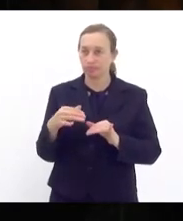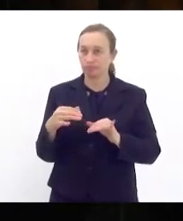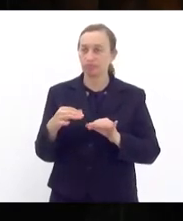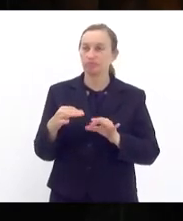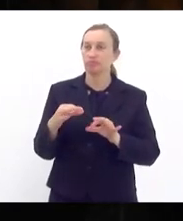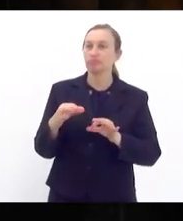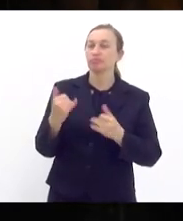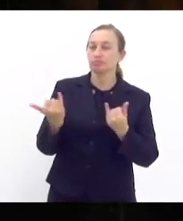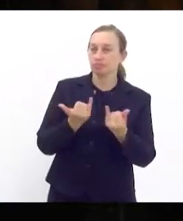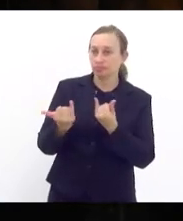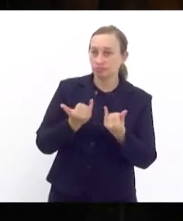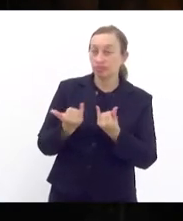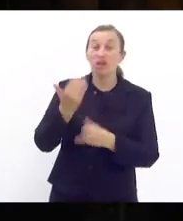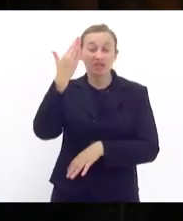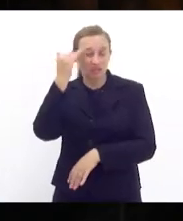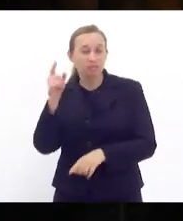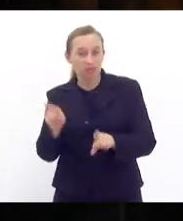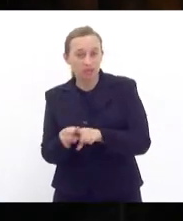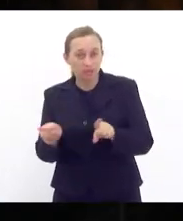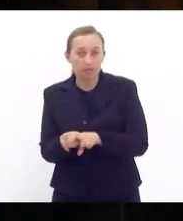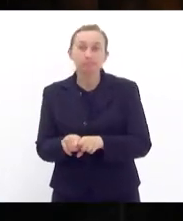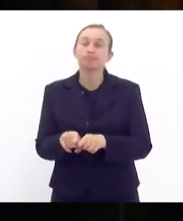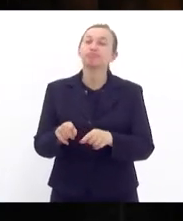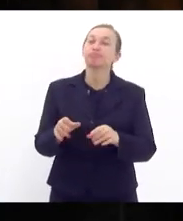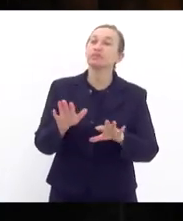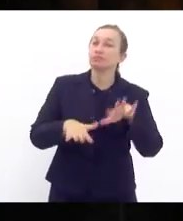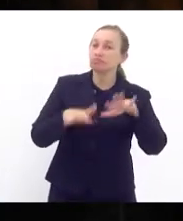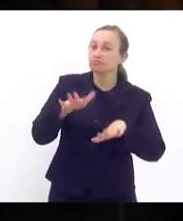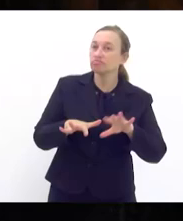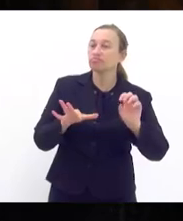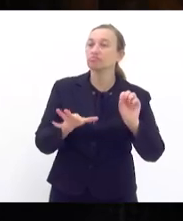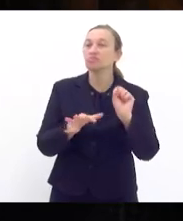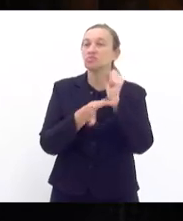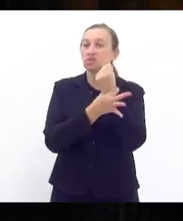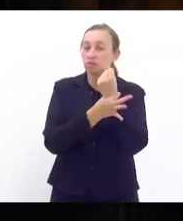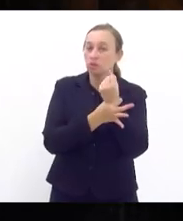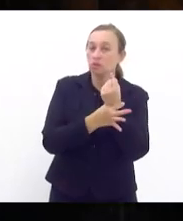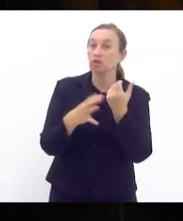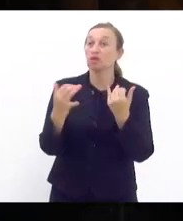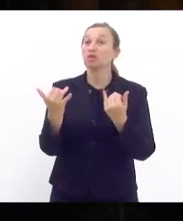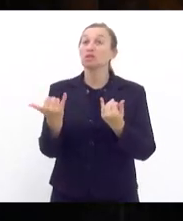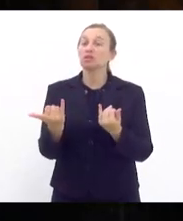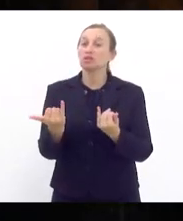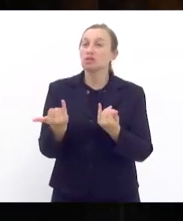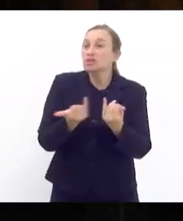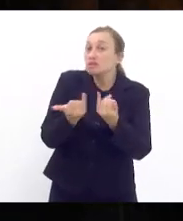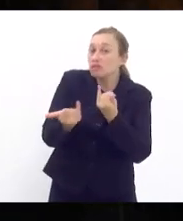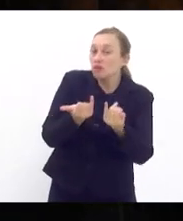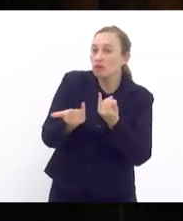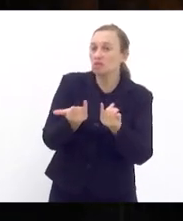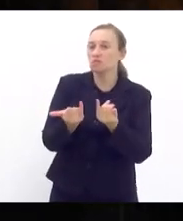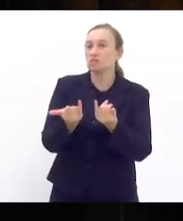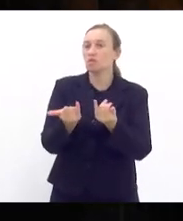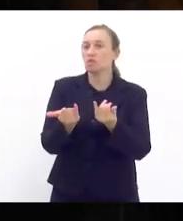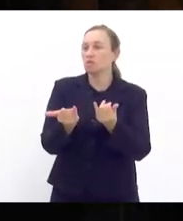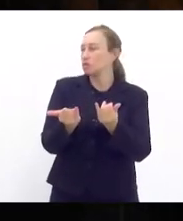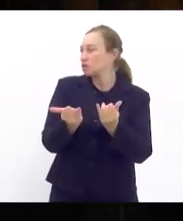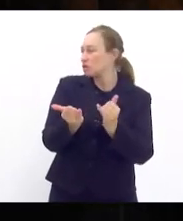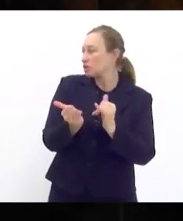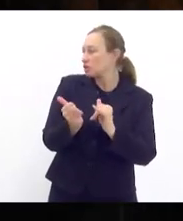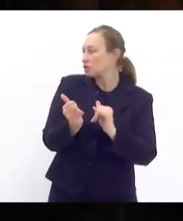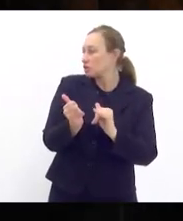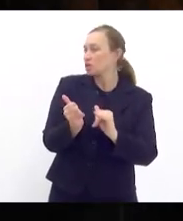depende também da segurança da segurança dos nossos dados da segurança e da possibilidade da gente não ter